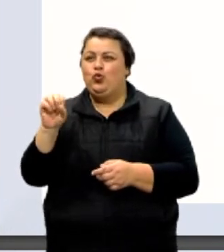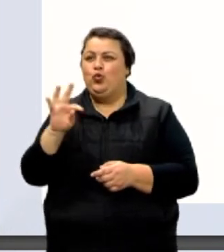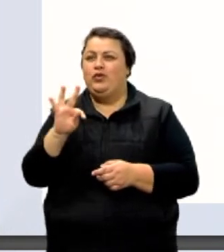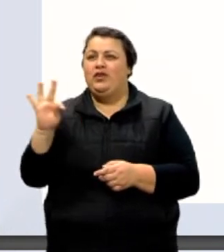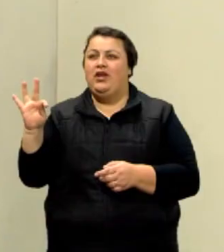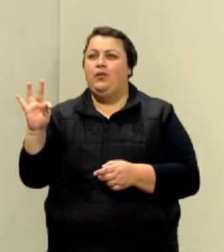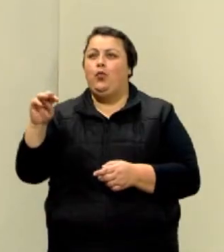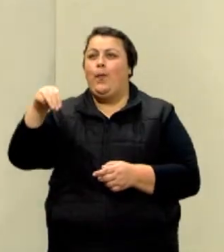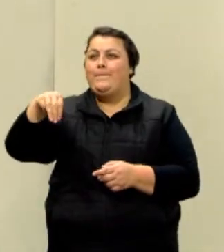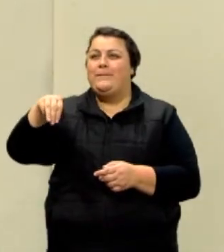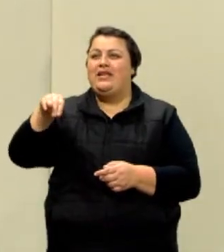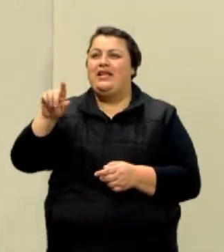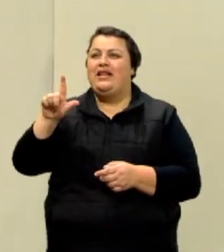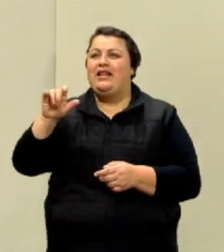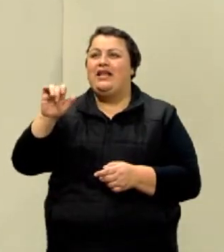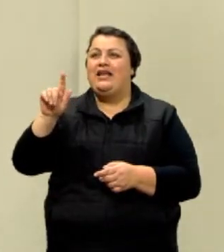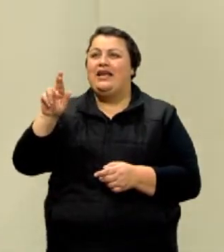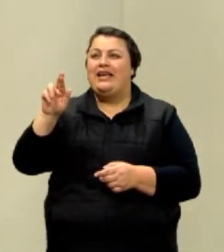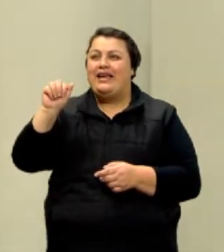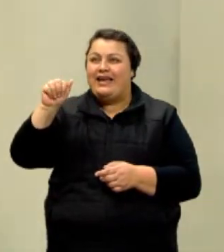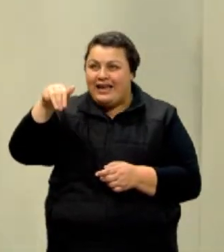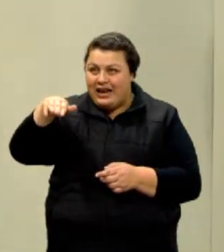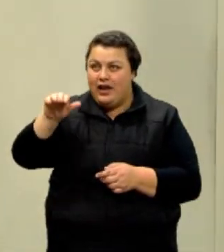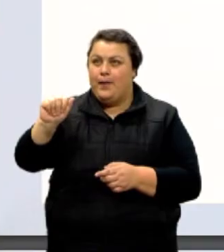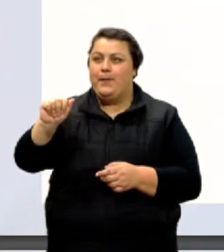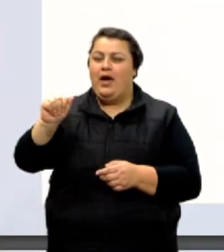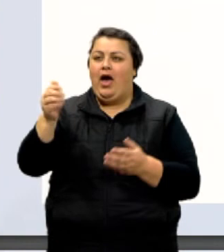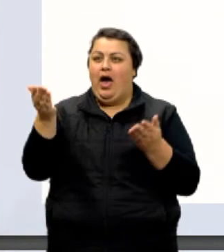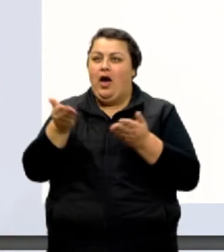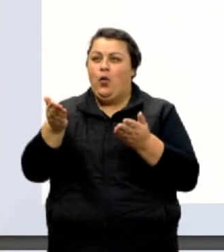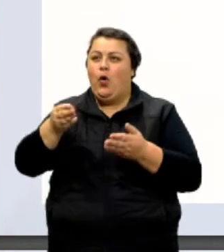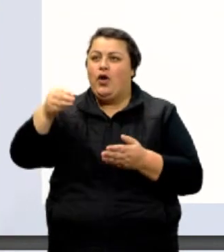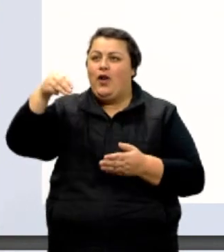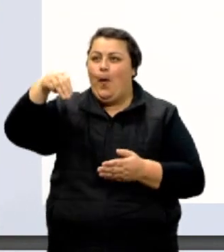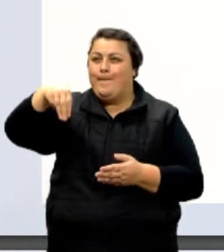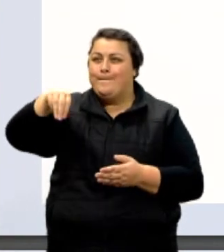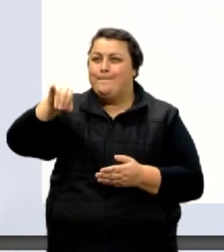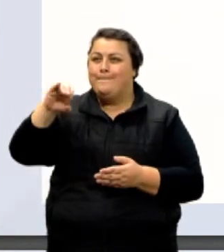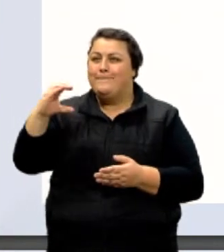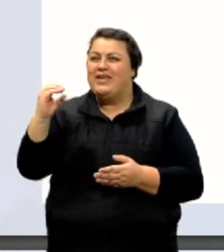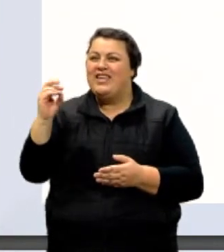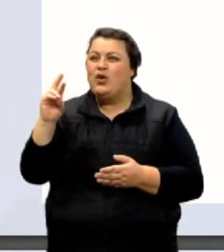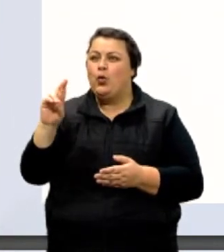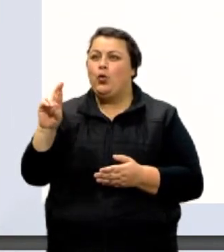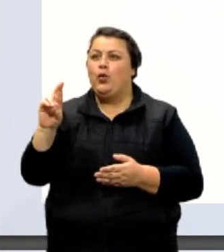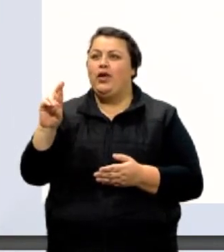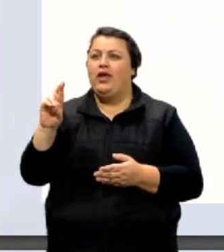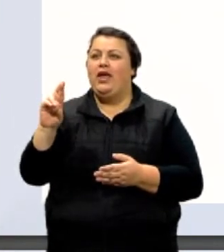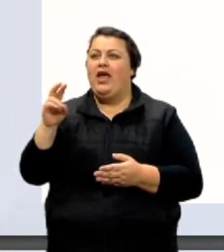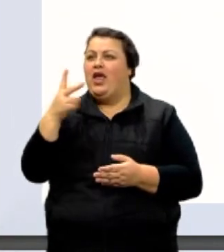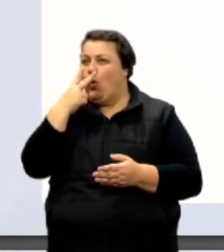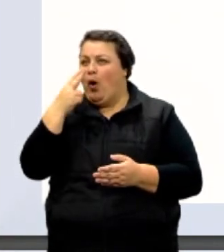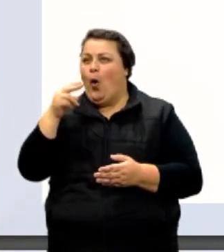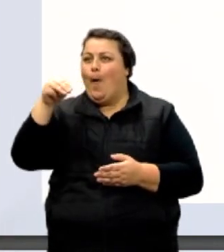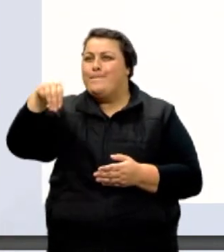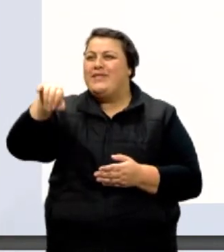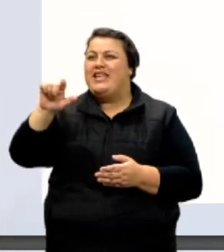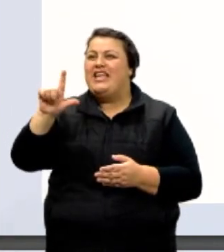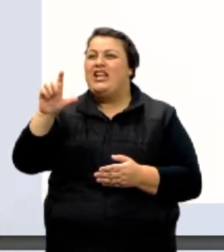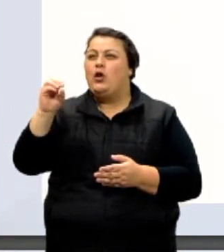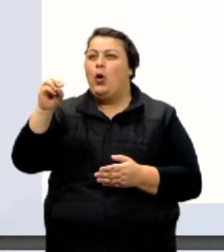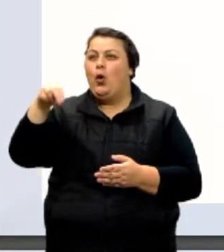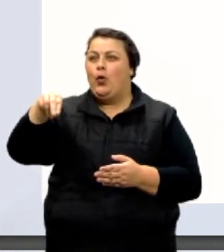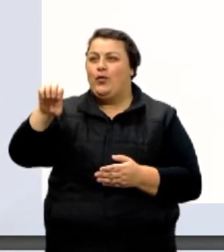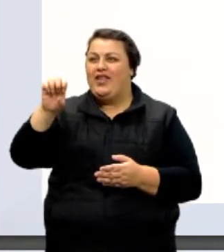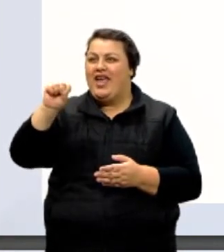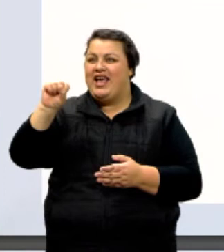grama, né? Esses aí tem que saber. Agora, o micro, né? Que é um milionésimo. Esse daí a gente